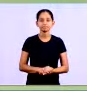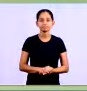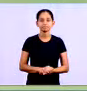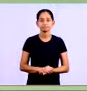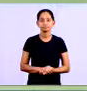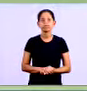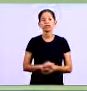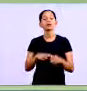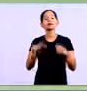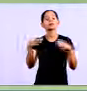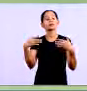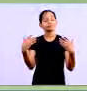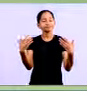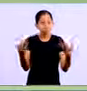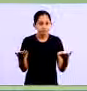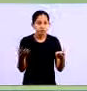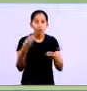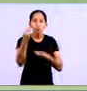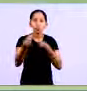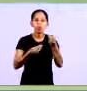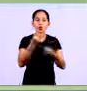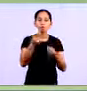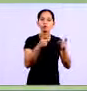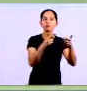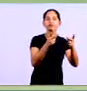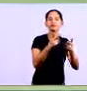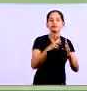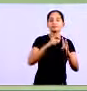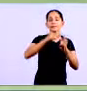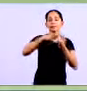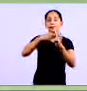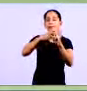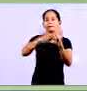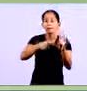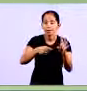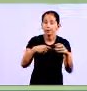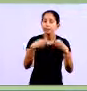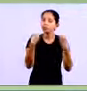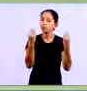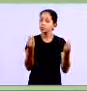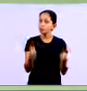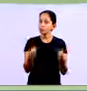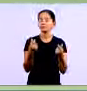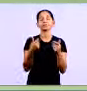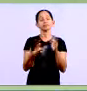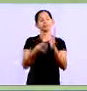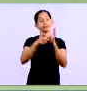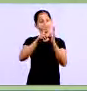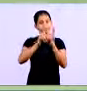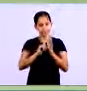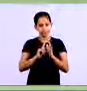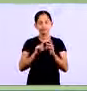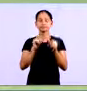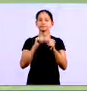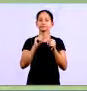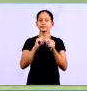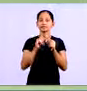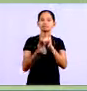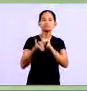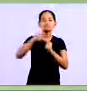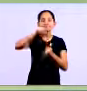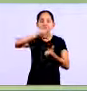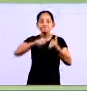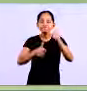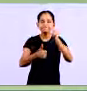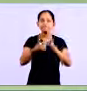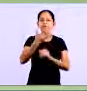Mas, para que essas vendas a prazo ocorram com segurança, devem ser estudadas maneiras de analisar a concessão de